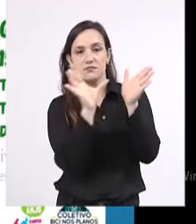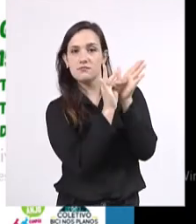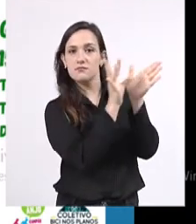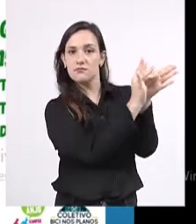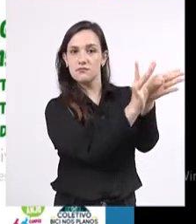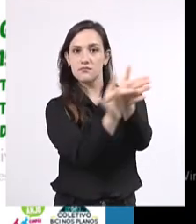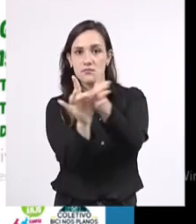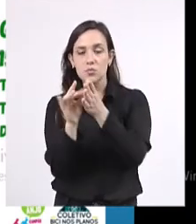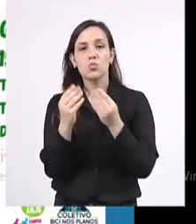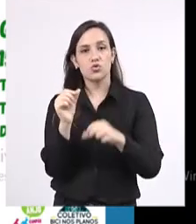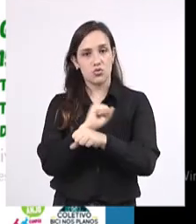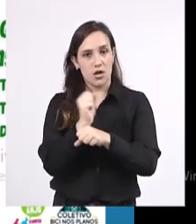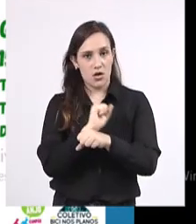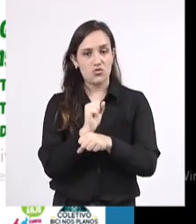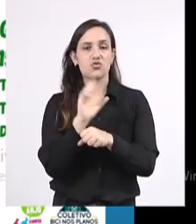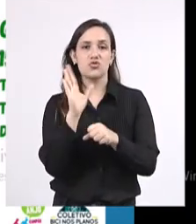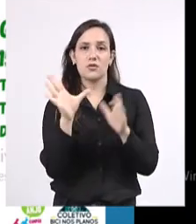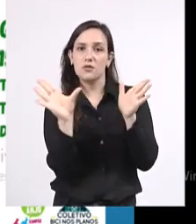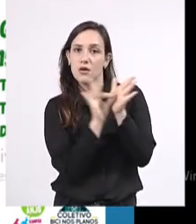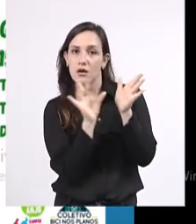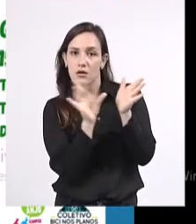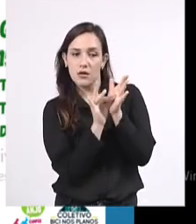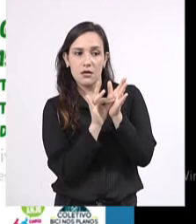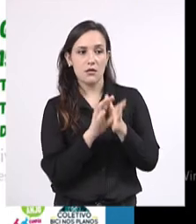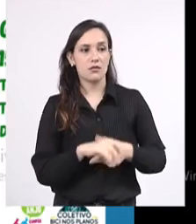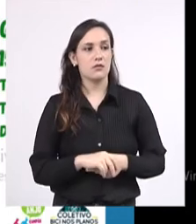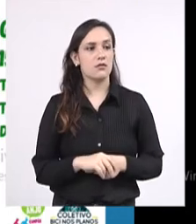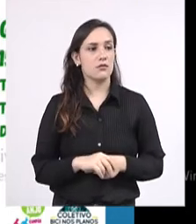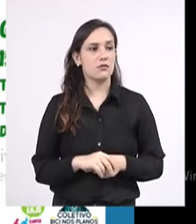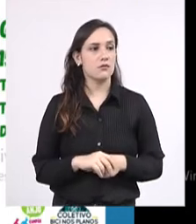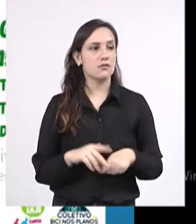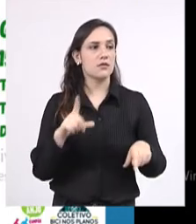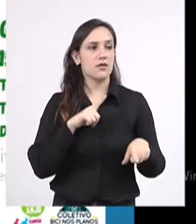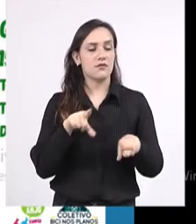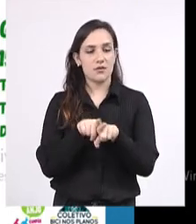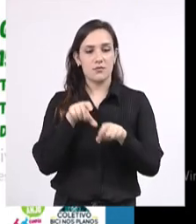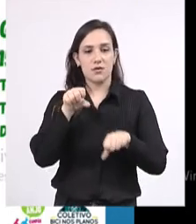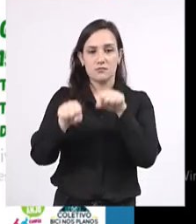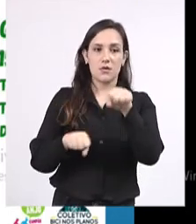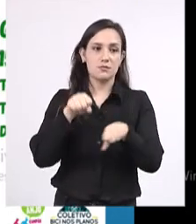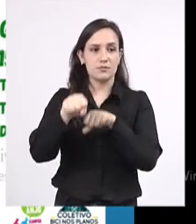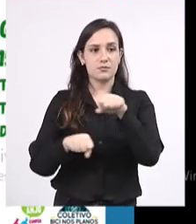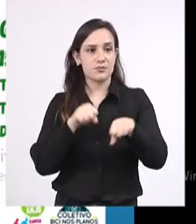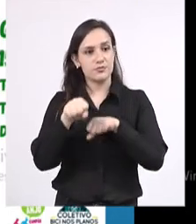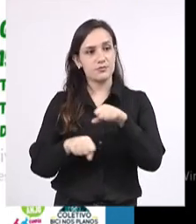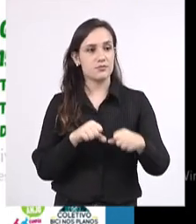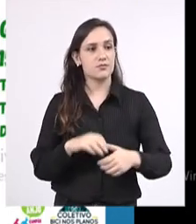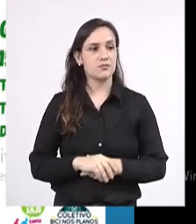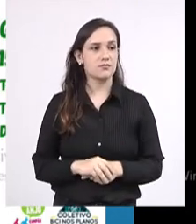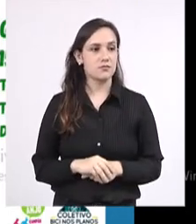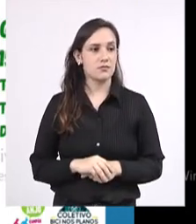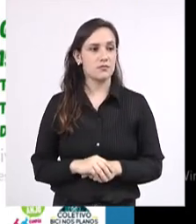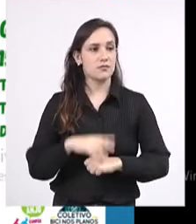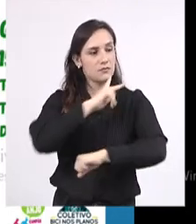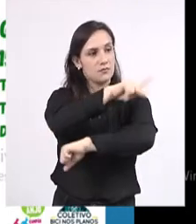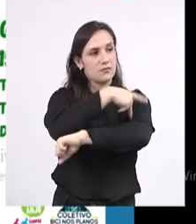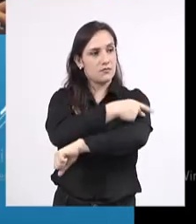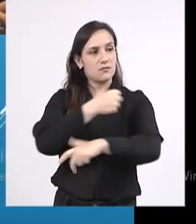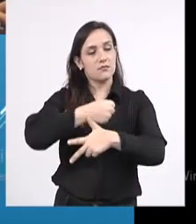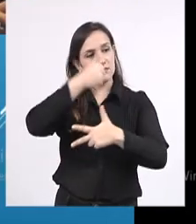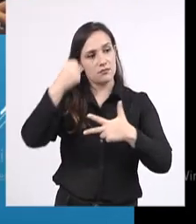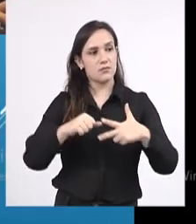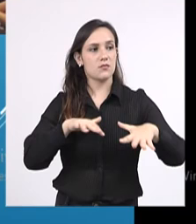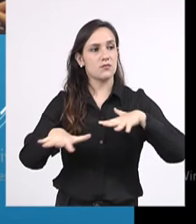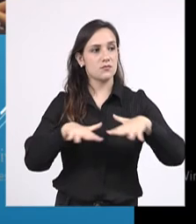veículos circulando com o nosso adesivo, tivemos pedaos, passeios ciclísticos lá no Parque dos